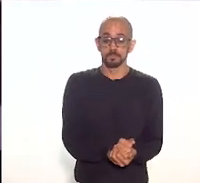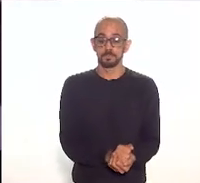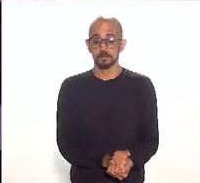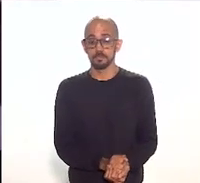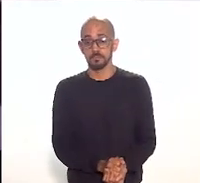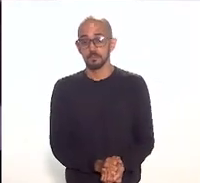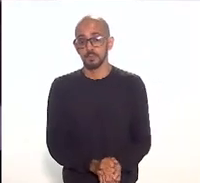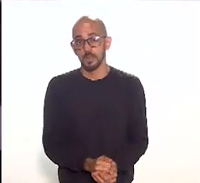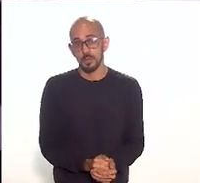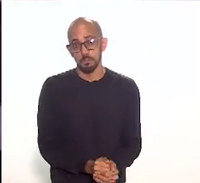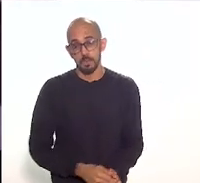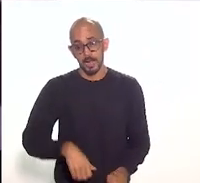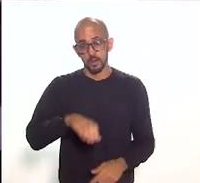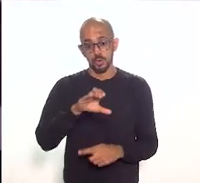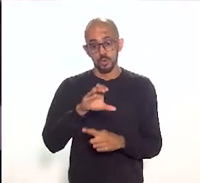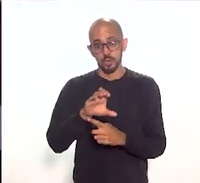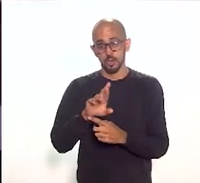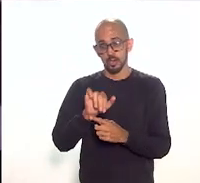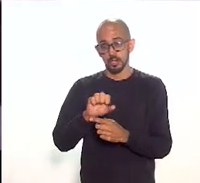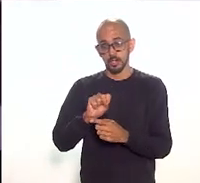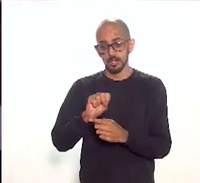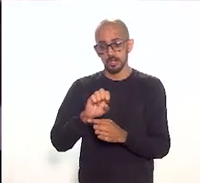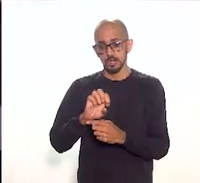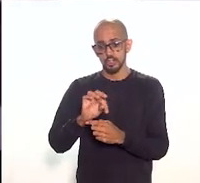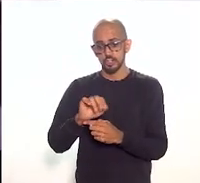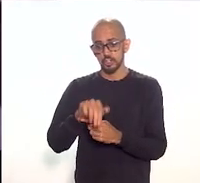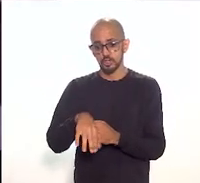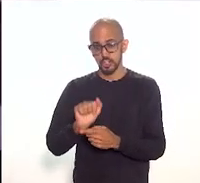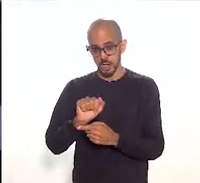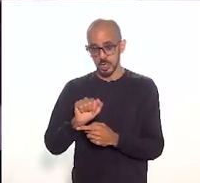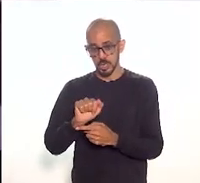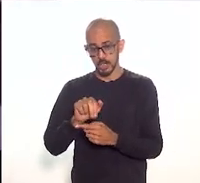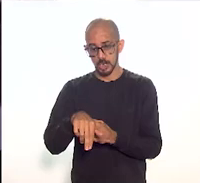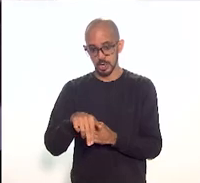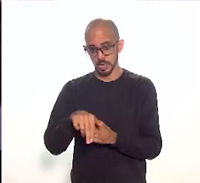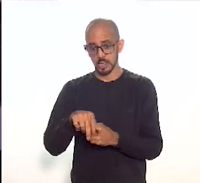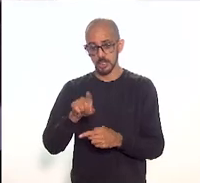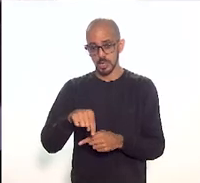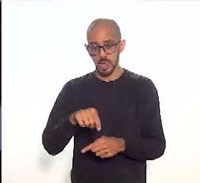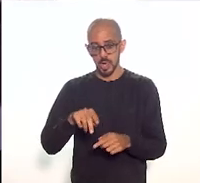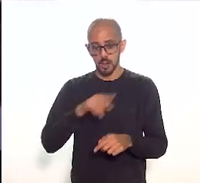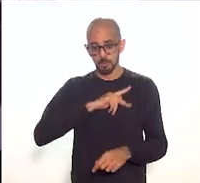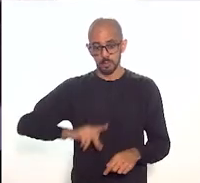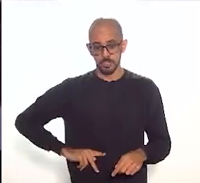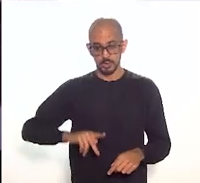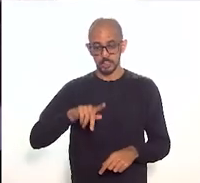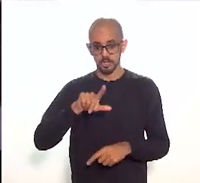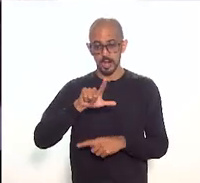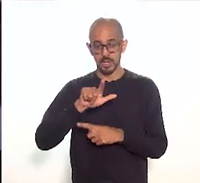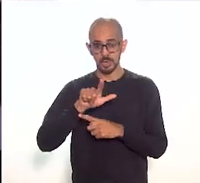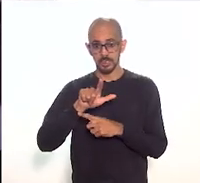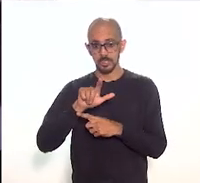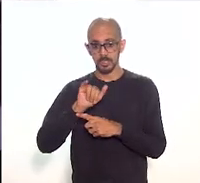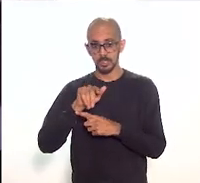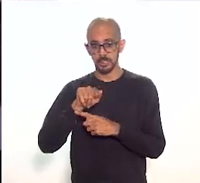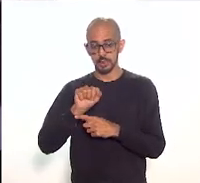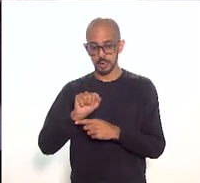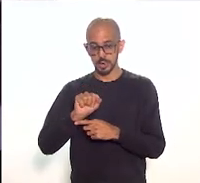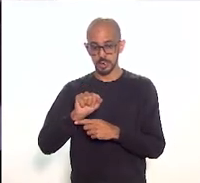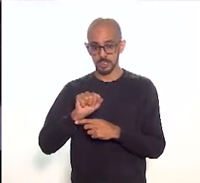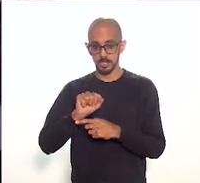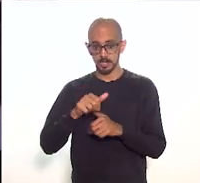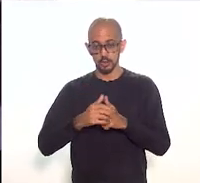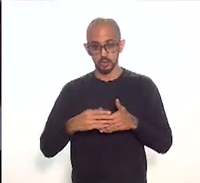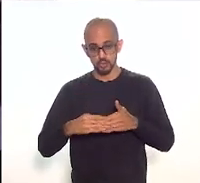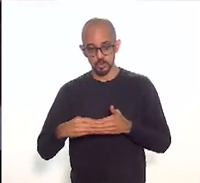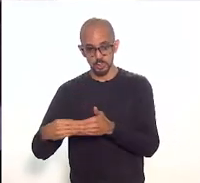o Christian Caen que é o presidente da Liga Independente dos Guias de Turismo